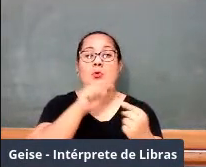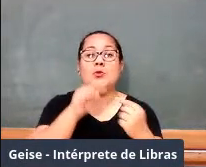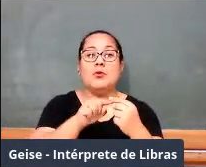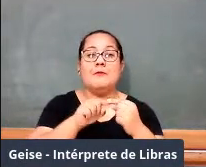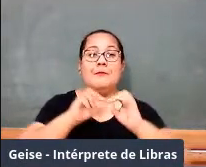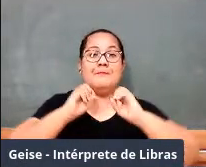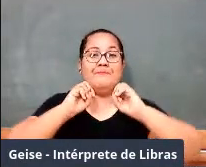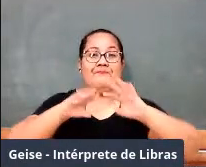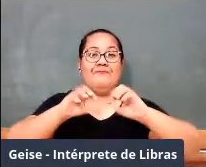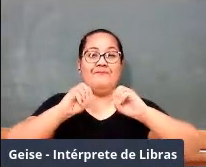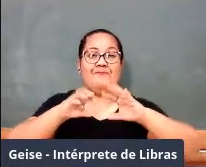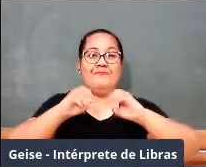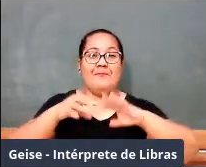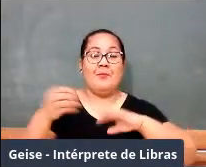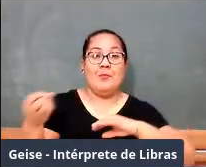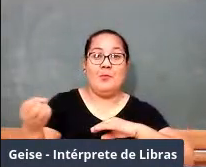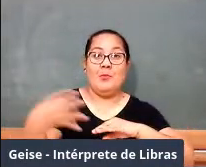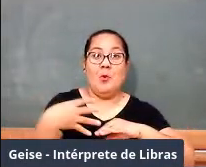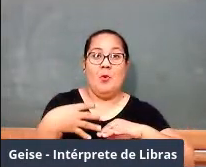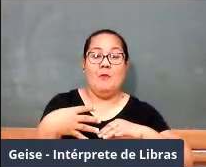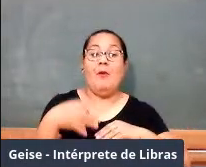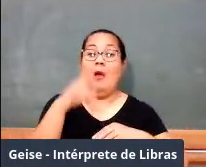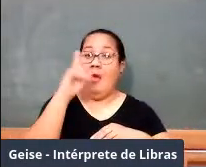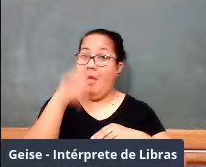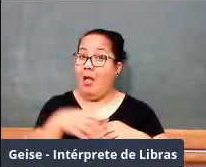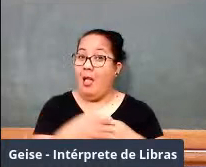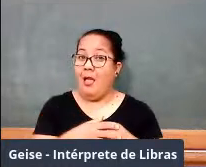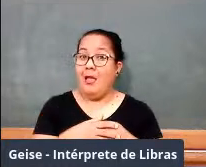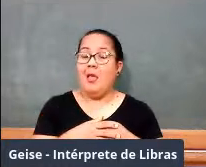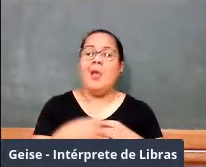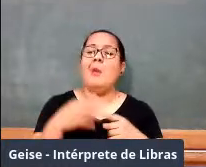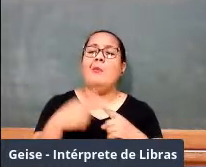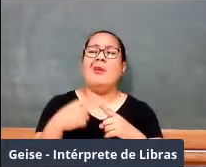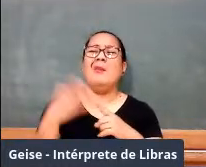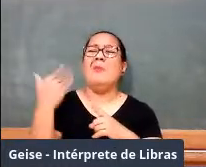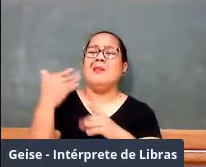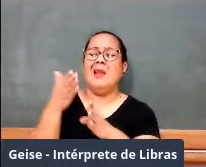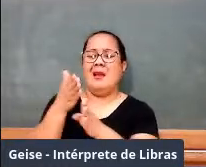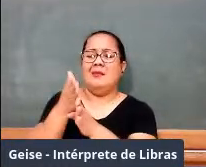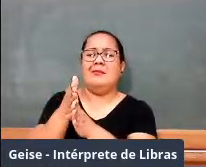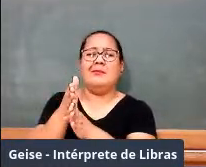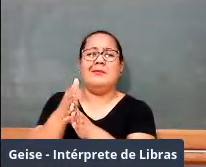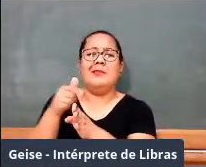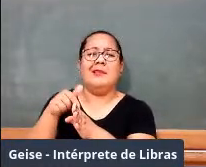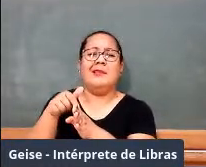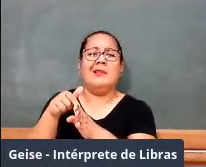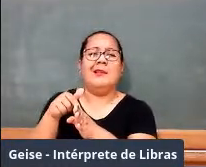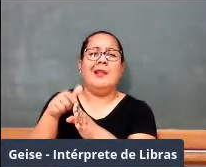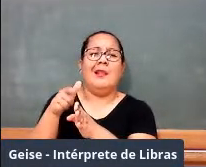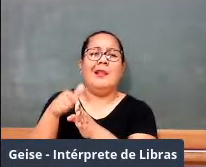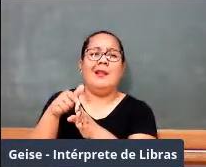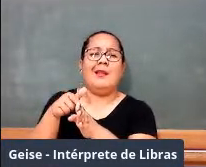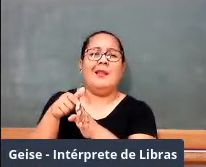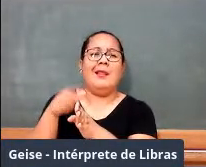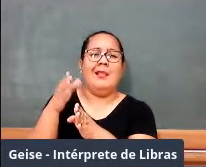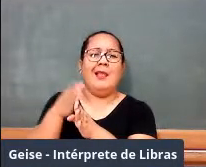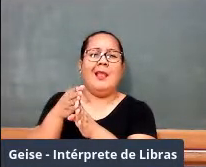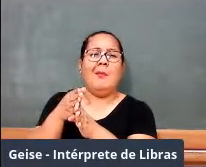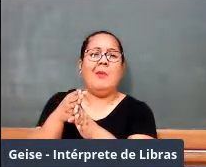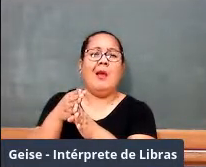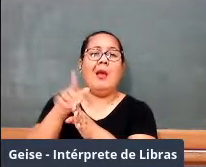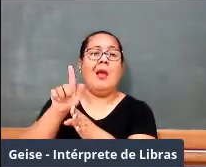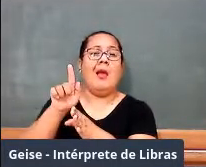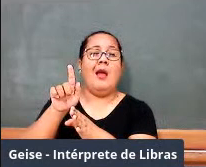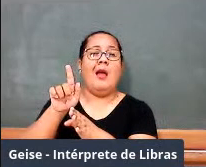aquela modernidade necessária, não é? Há um tempo em que estaríamos, o lado ocidental, muito atrasado,